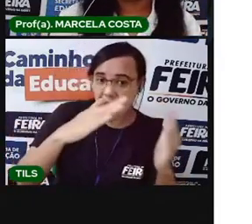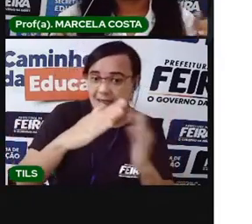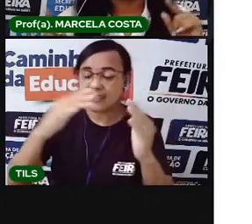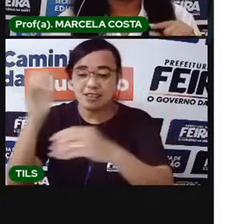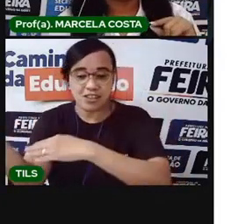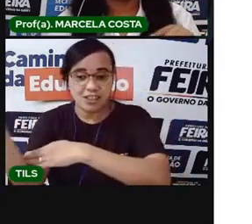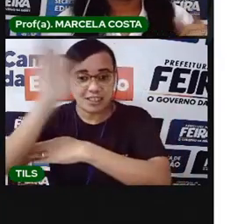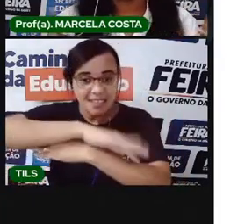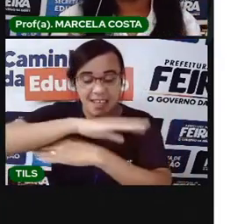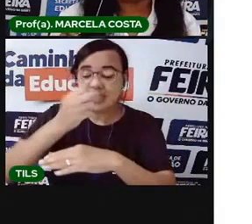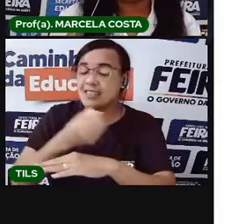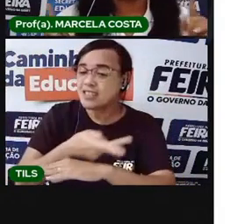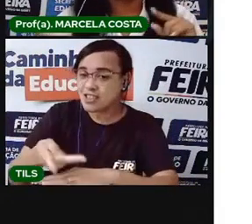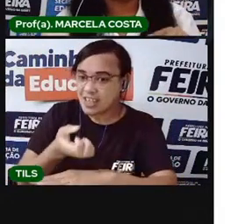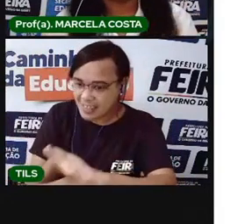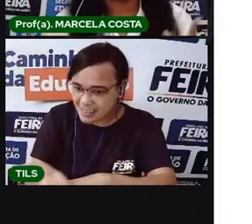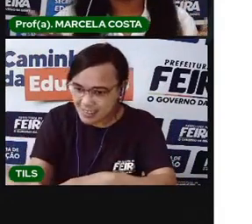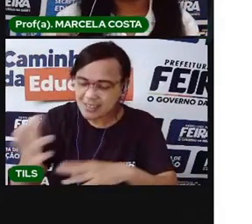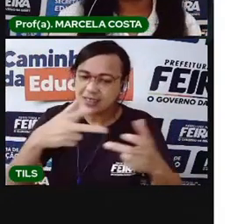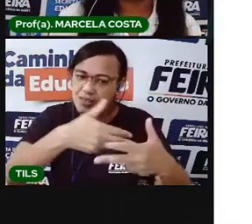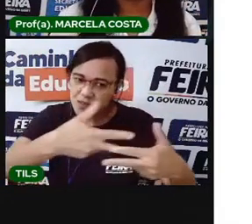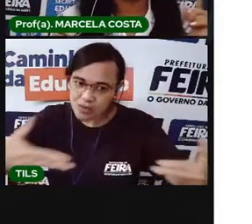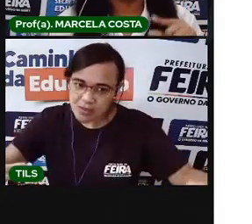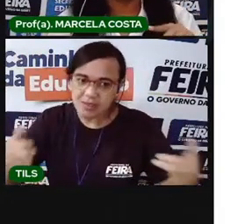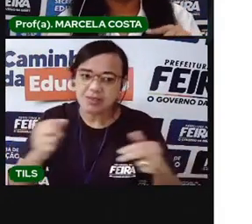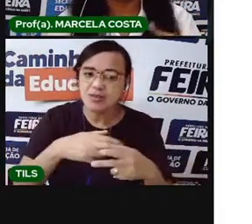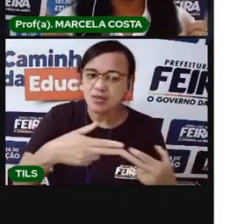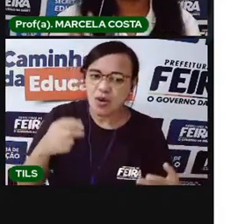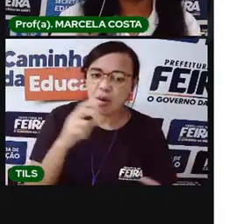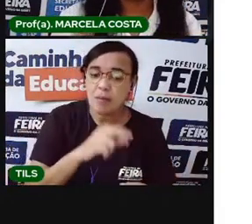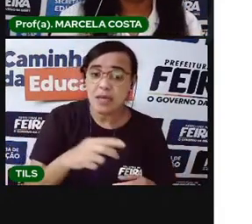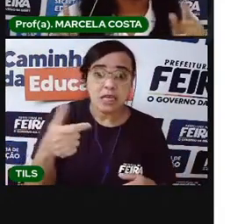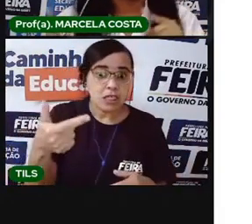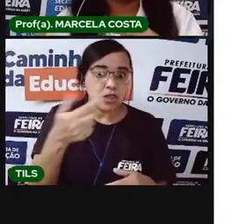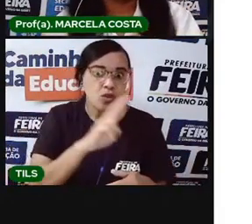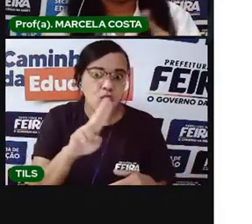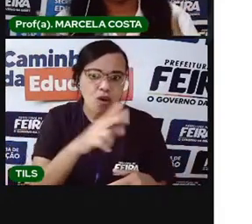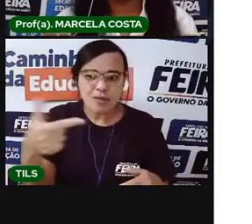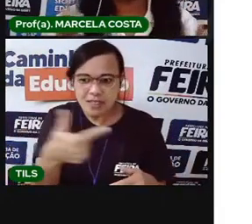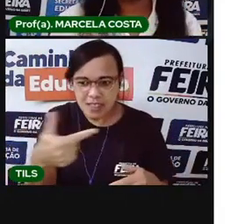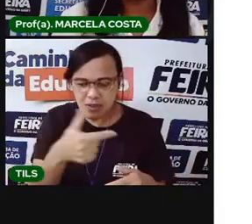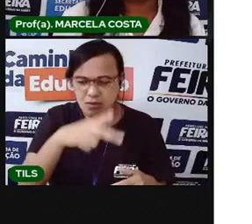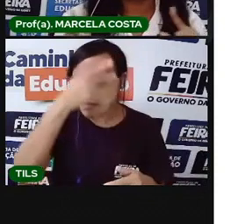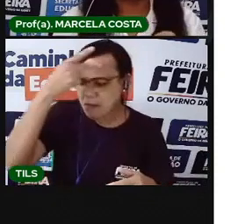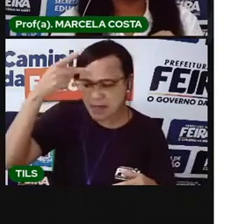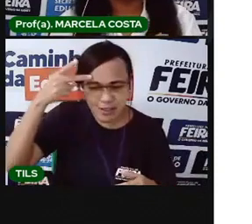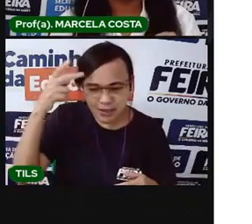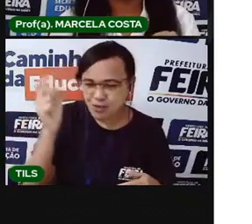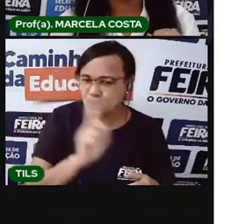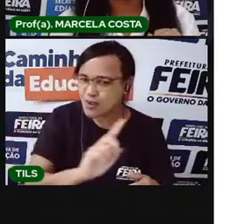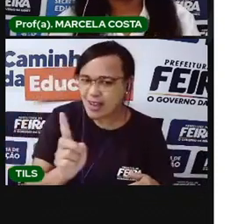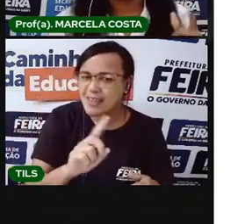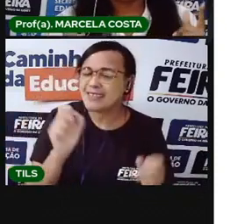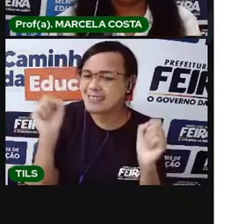janela e jardim. Coisas não têm sobrenome, mas a gente sim.